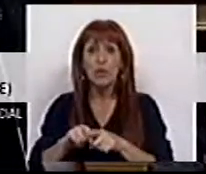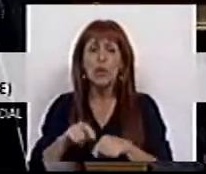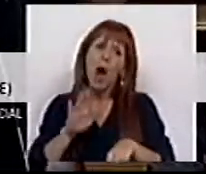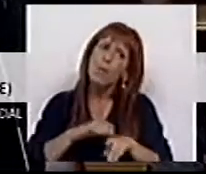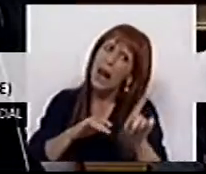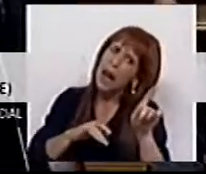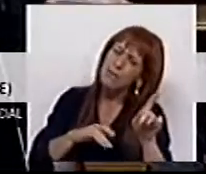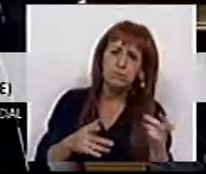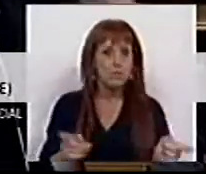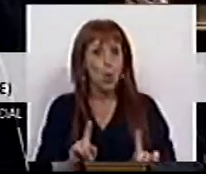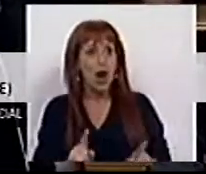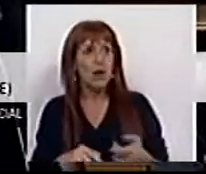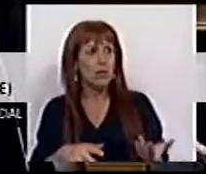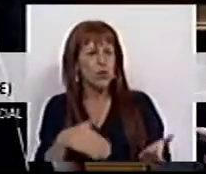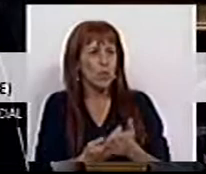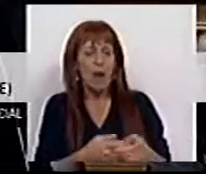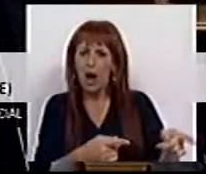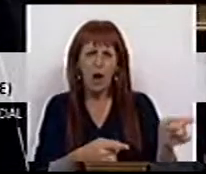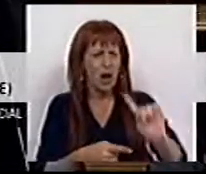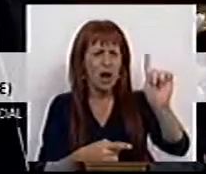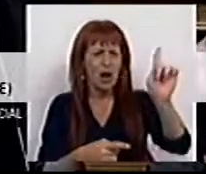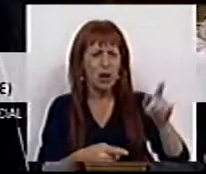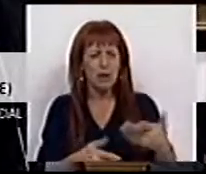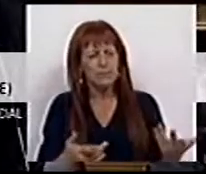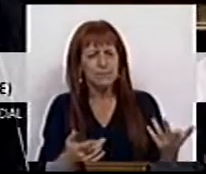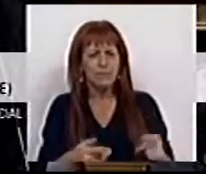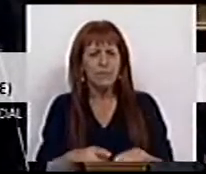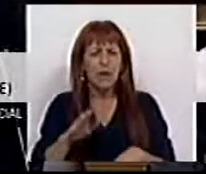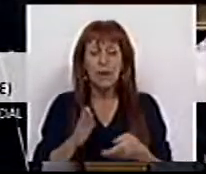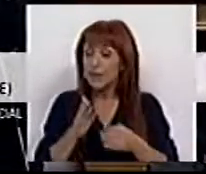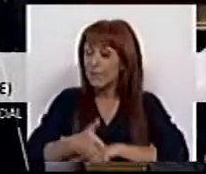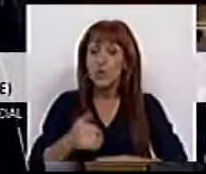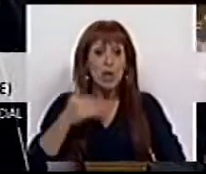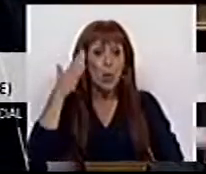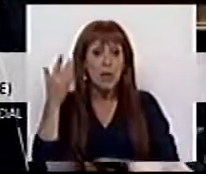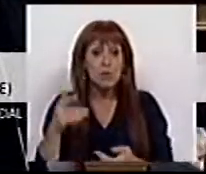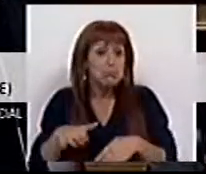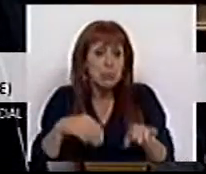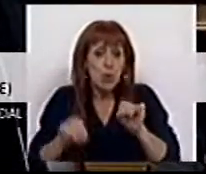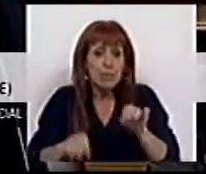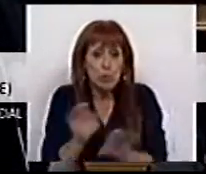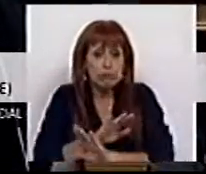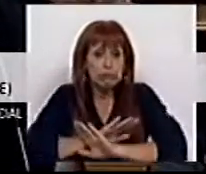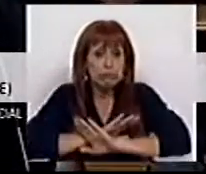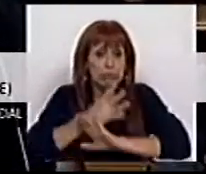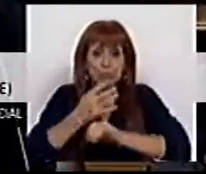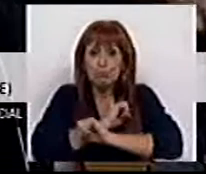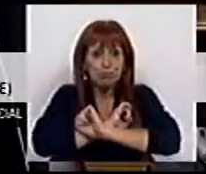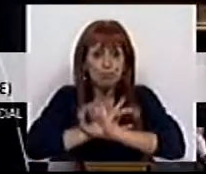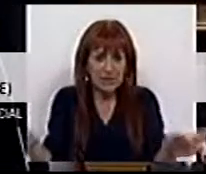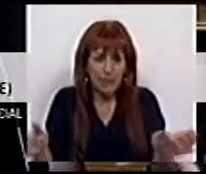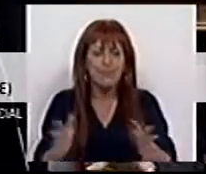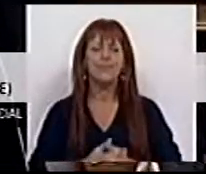expiatórios que afinal não serviam para a missão e, por esta via, parece que não se passou absolutamente